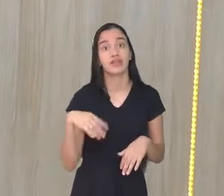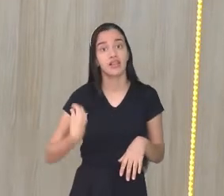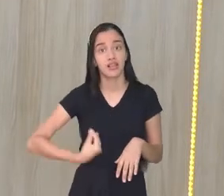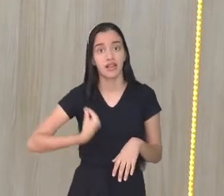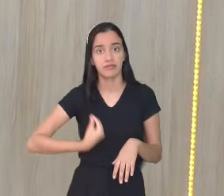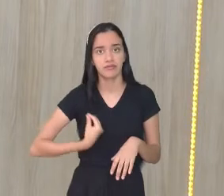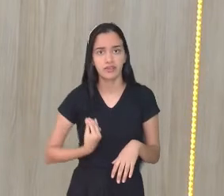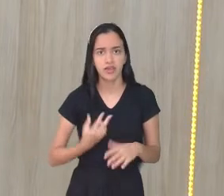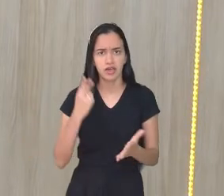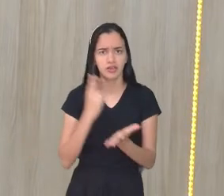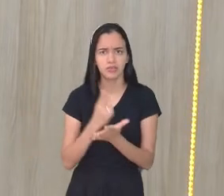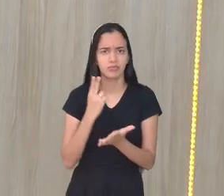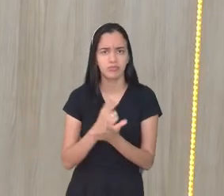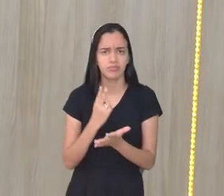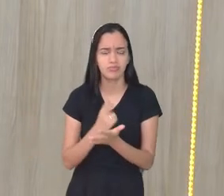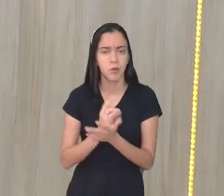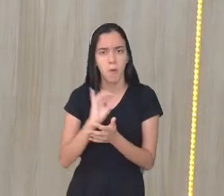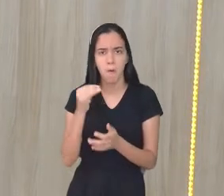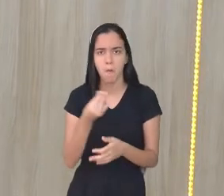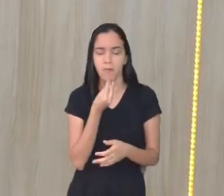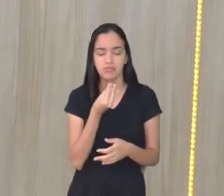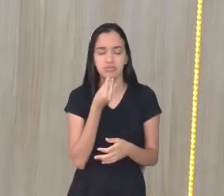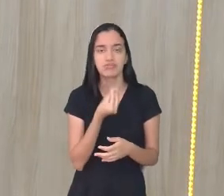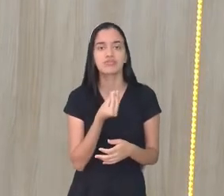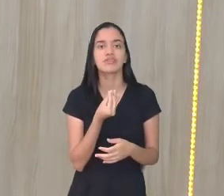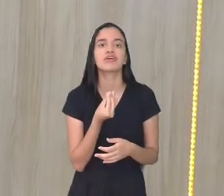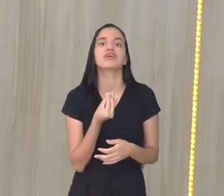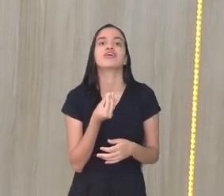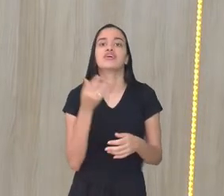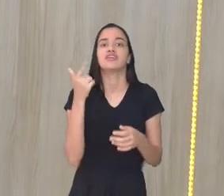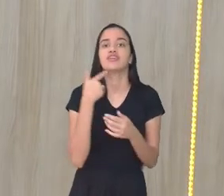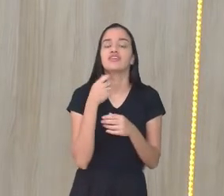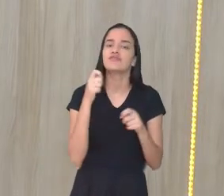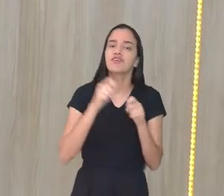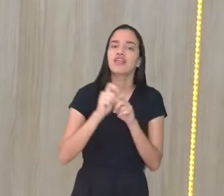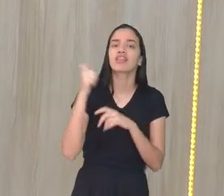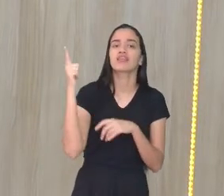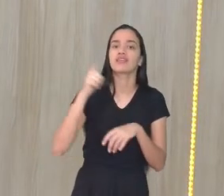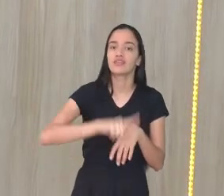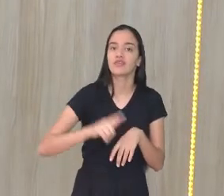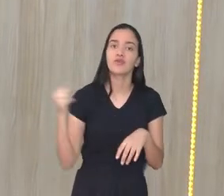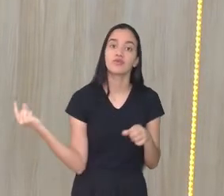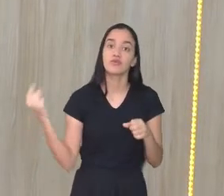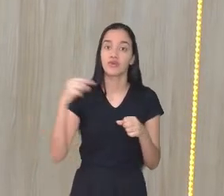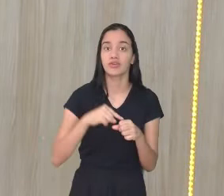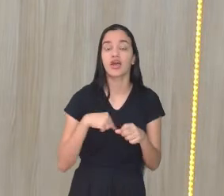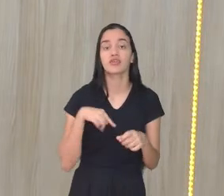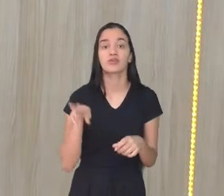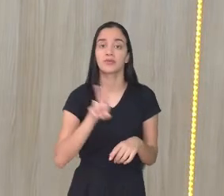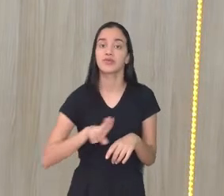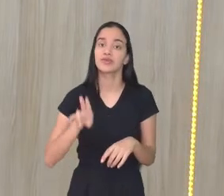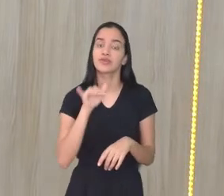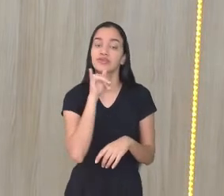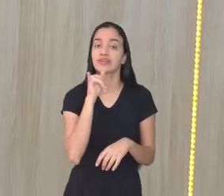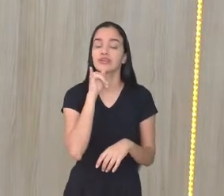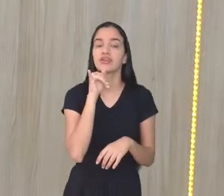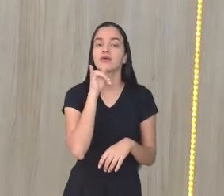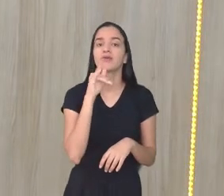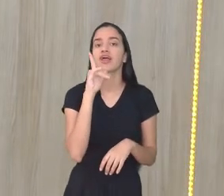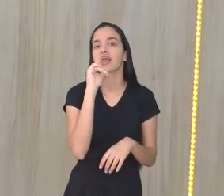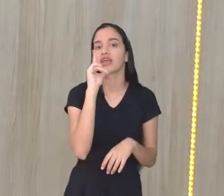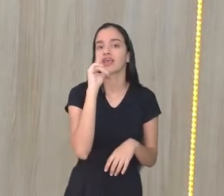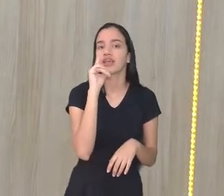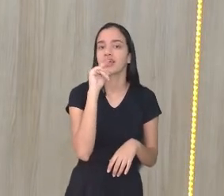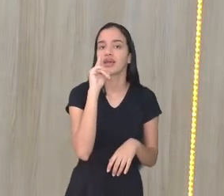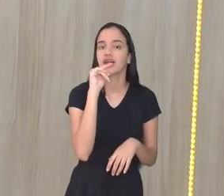nem sempre temos essa oportunidade, não é? De refazer, de voltar. Eu sempre uso o exemplo que a água, né? Que jorra aí